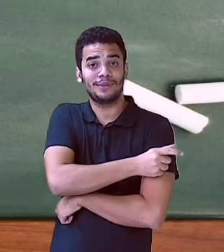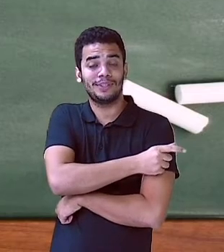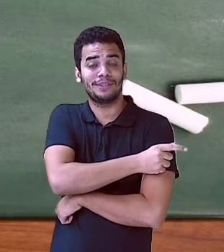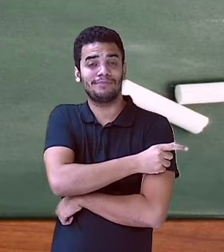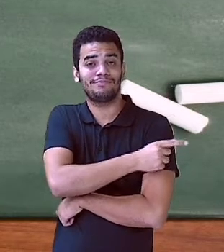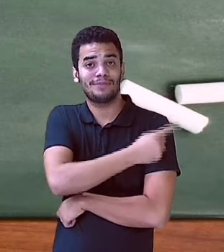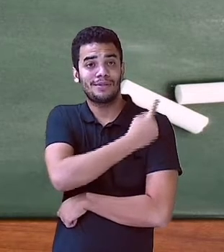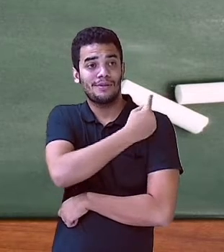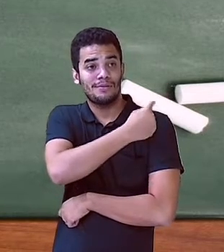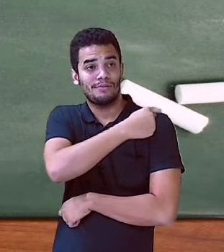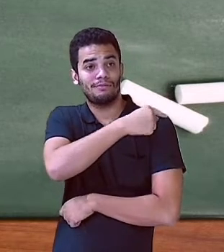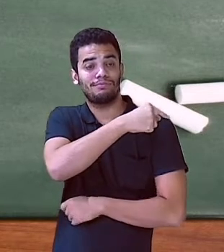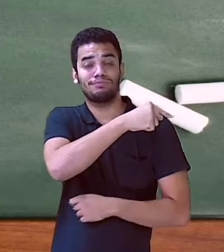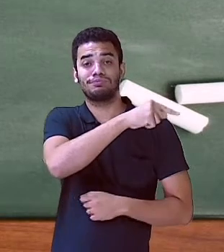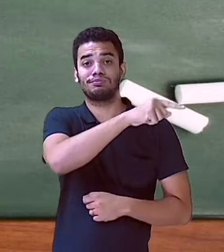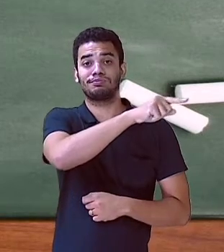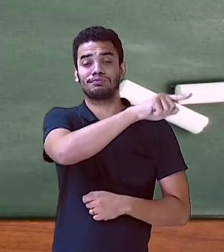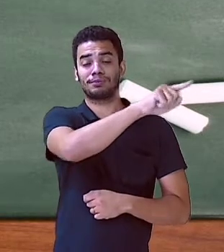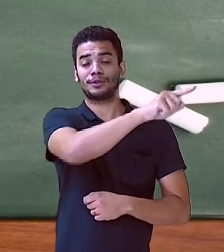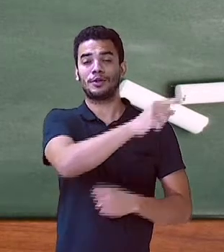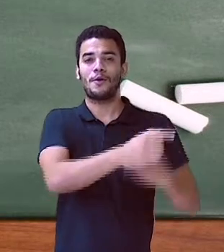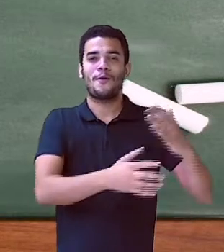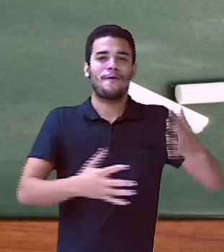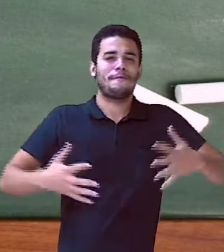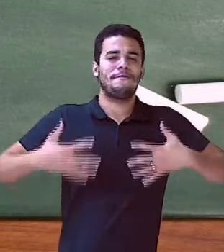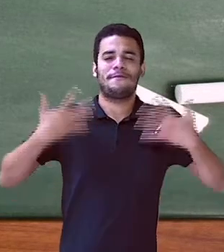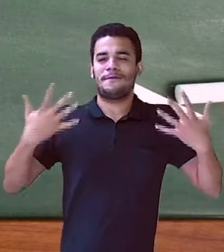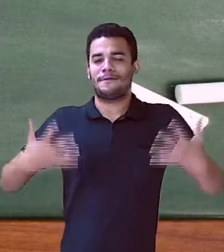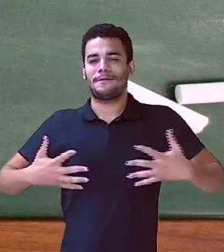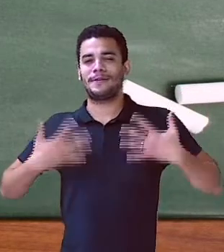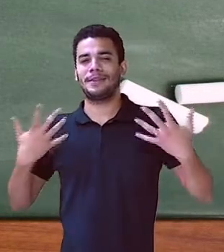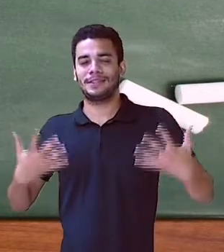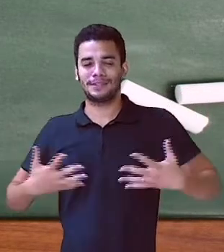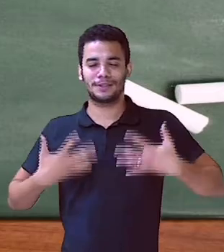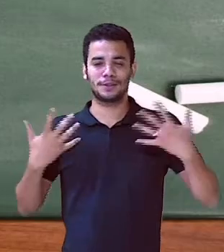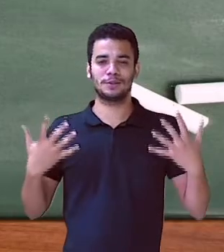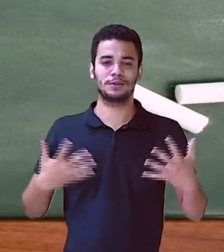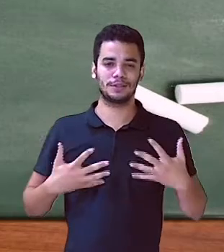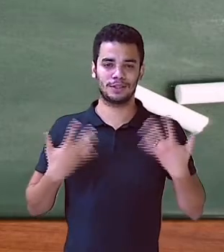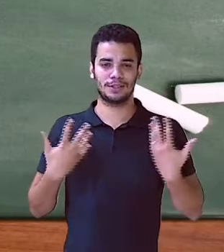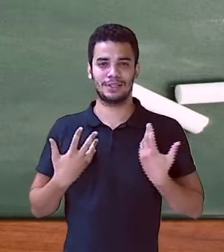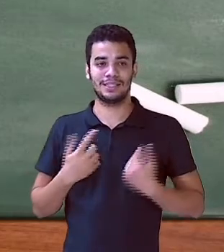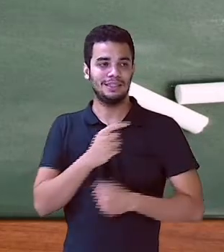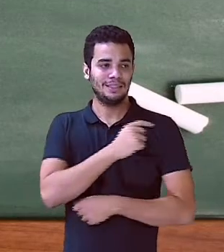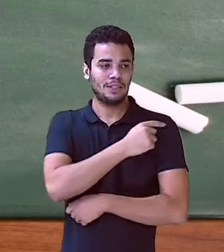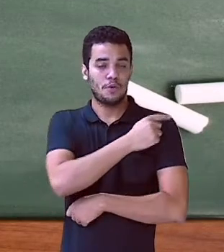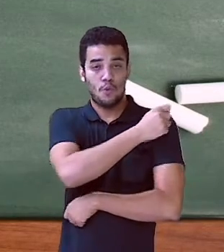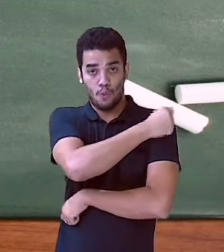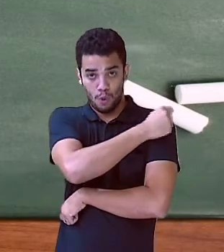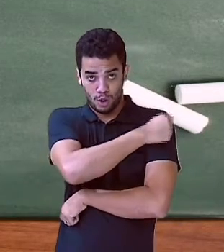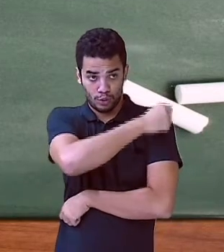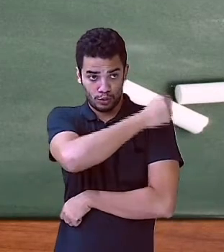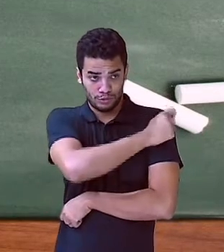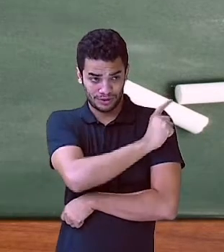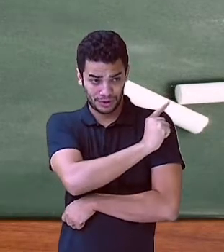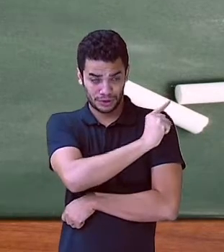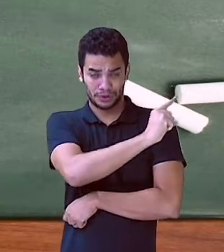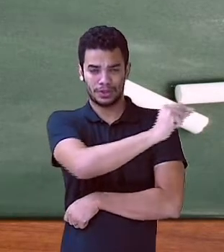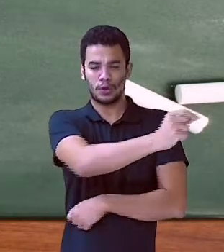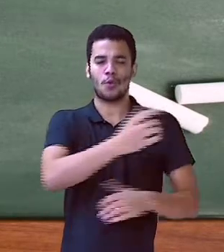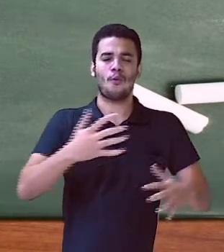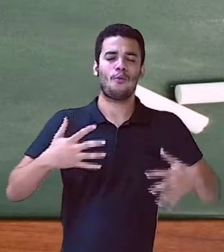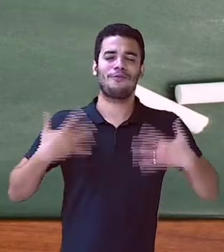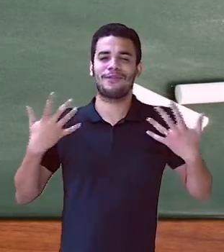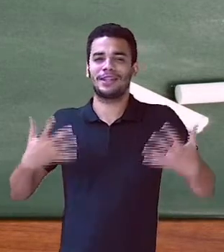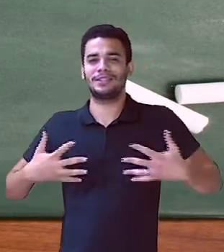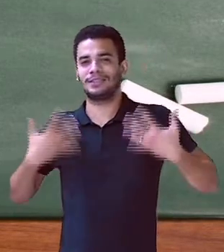Observamos que na frase, então, o quê? Há dois núcleos aí, porque eu disse pra você, saiu, que é um verbo nocional, ou